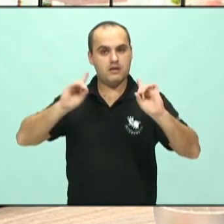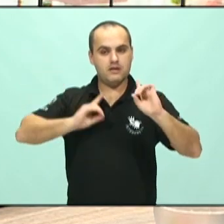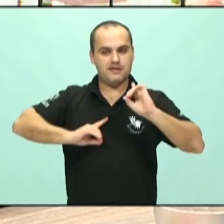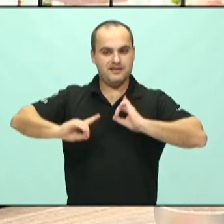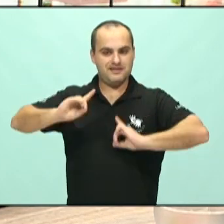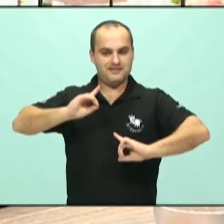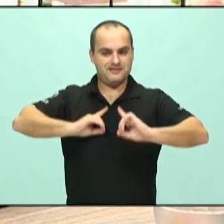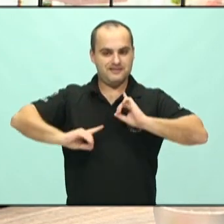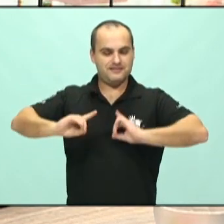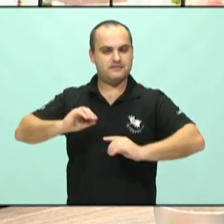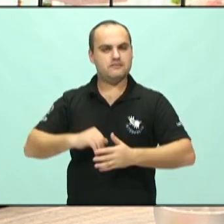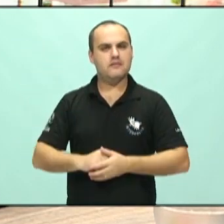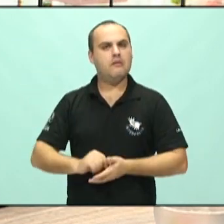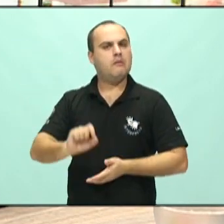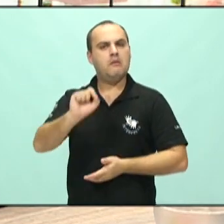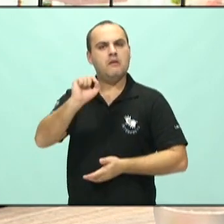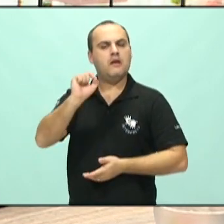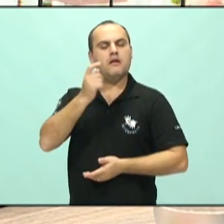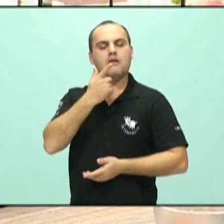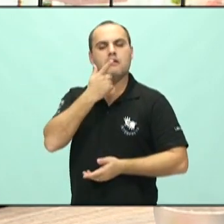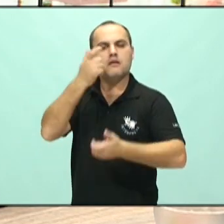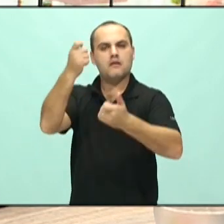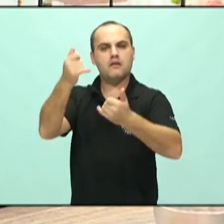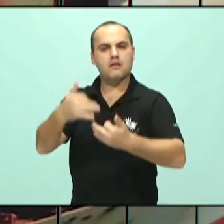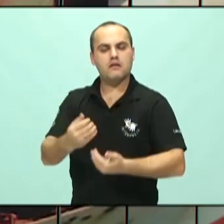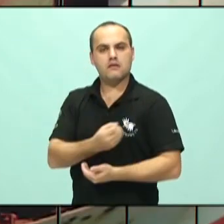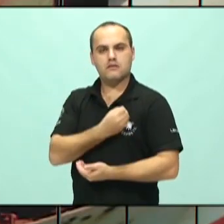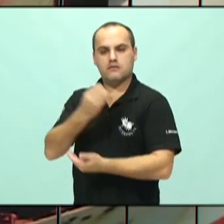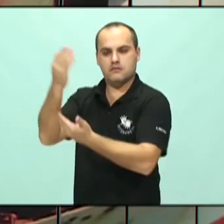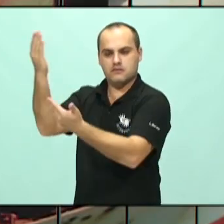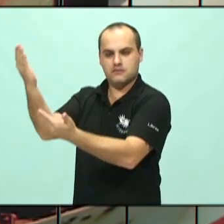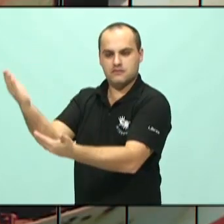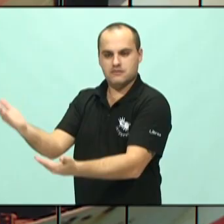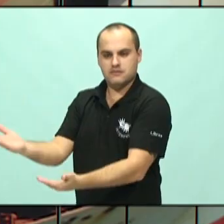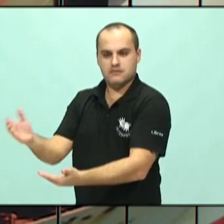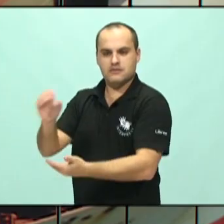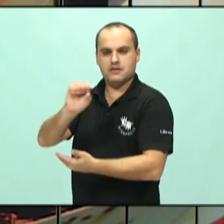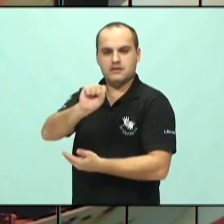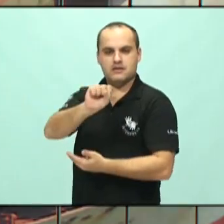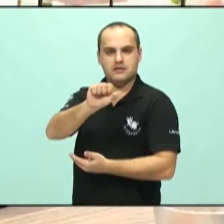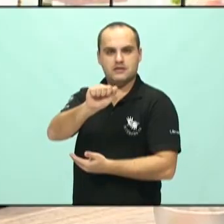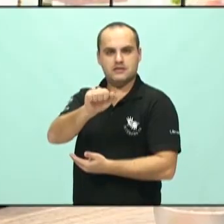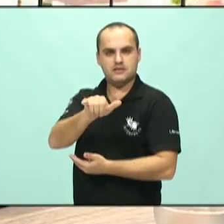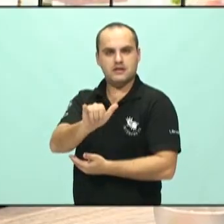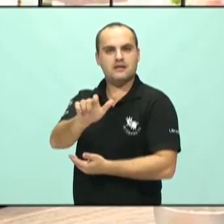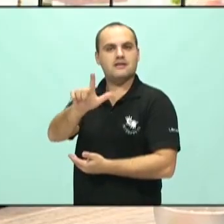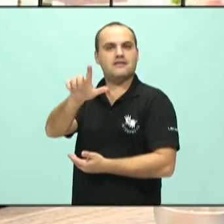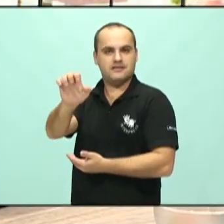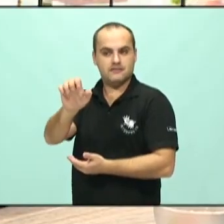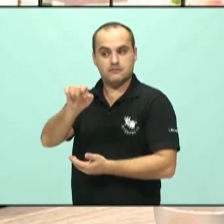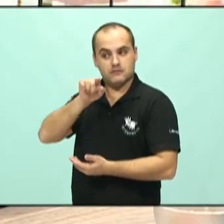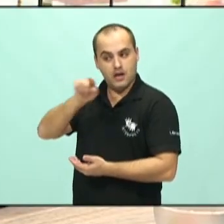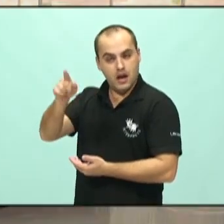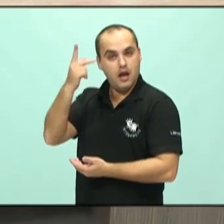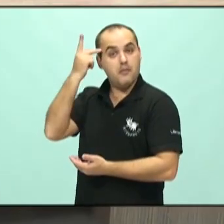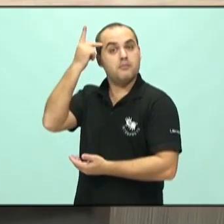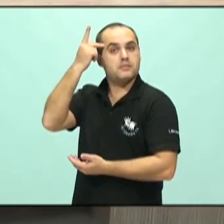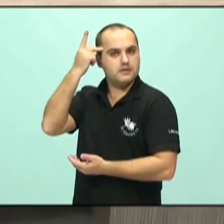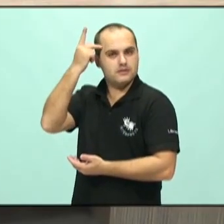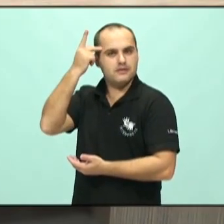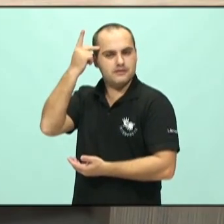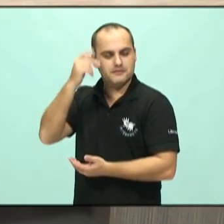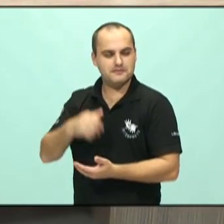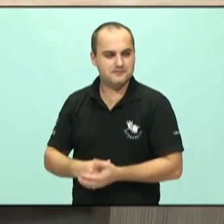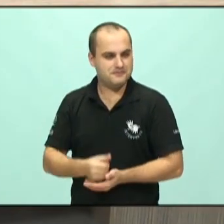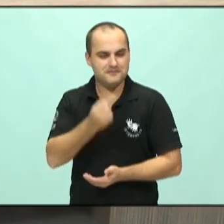recebemos aqui no estúdio da TV Câmara o doutor Saile Braga de Oliveira, médico-psiquiatra. Tudo bem, doutor? Tudo